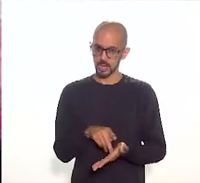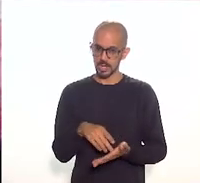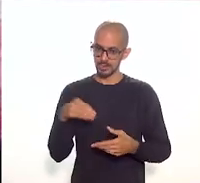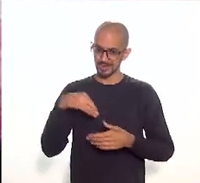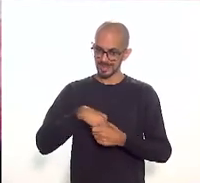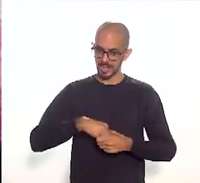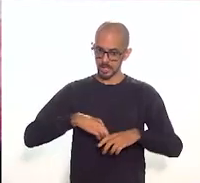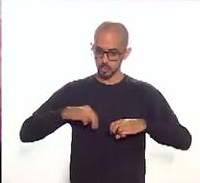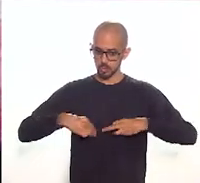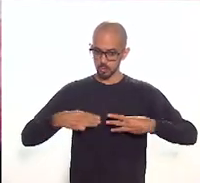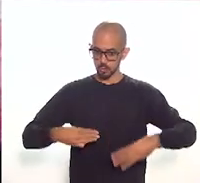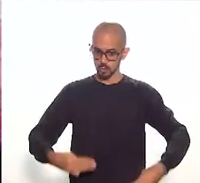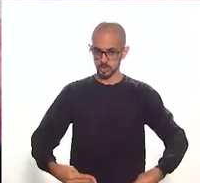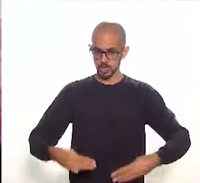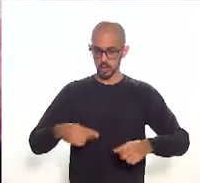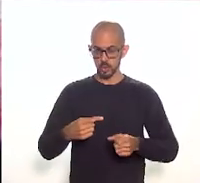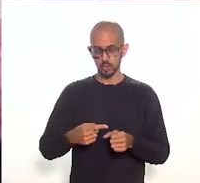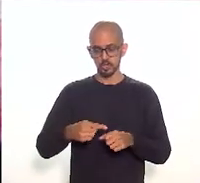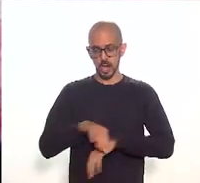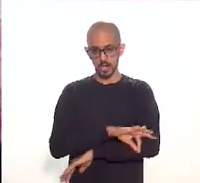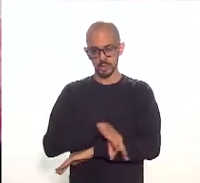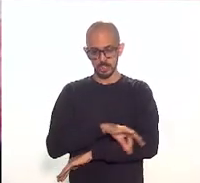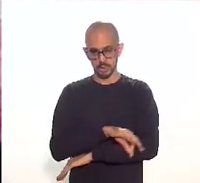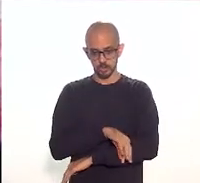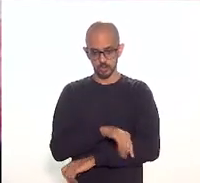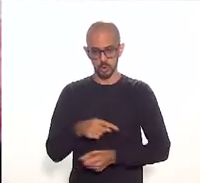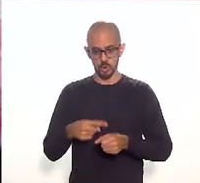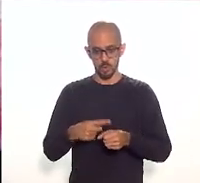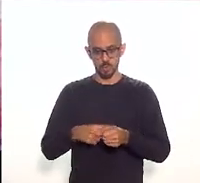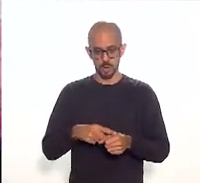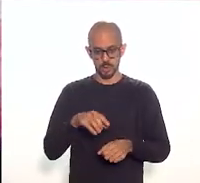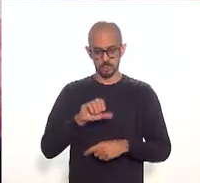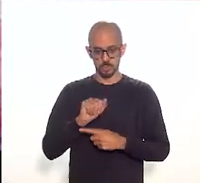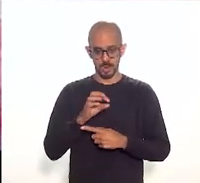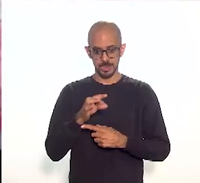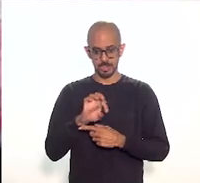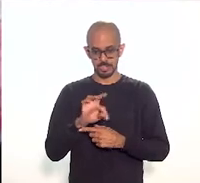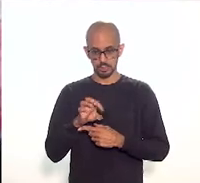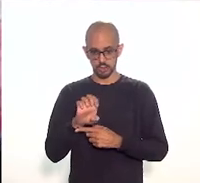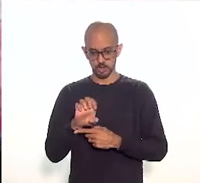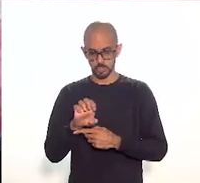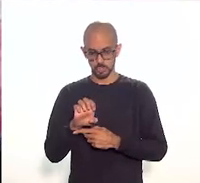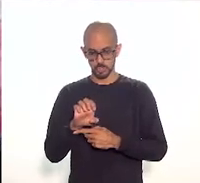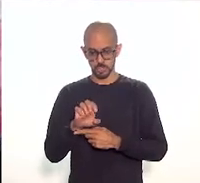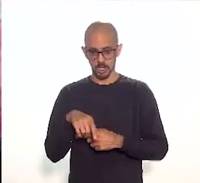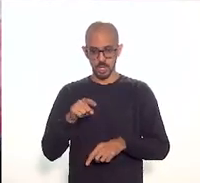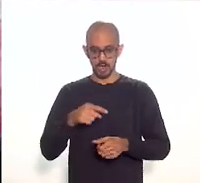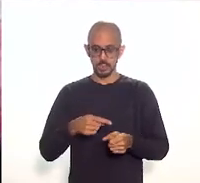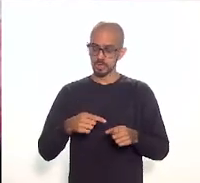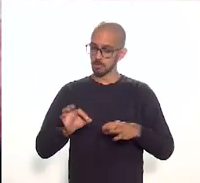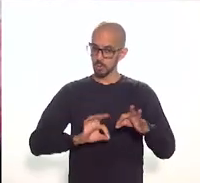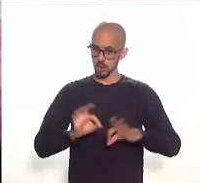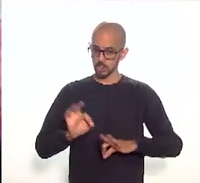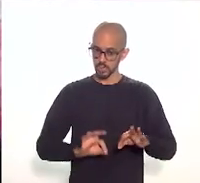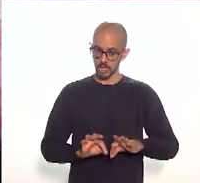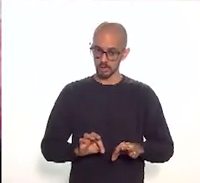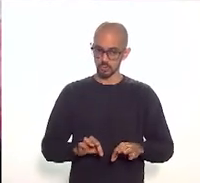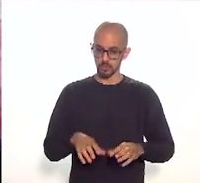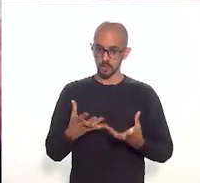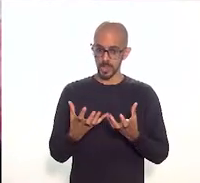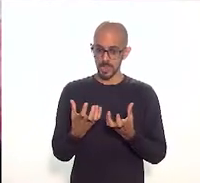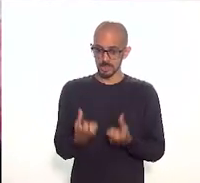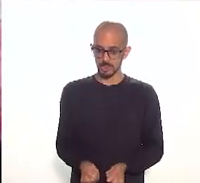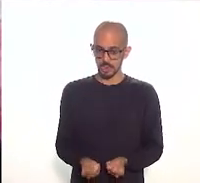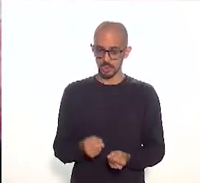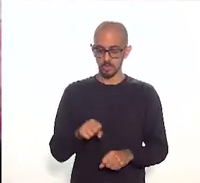de arquitetura urbana do Capete. Esse projeto foi acalentado e gestado durante oito meses e,